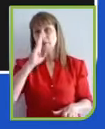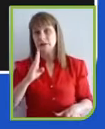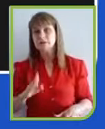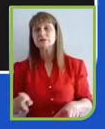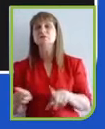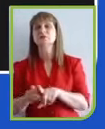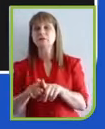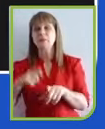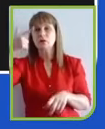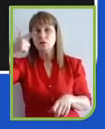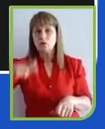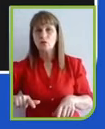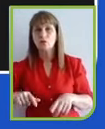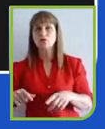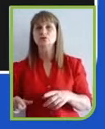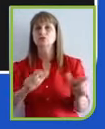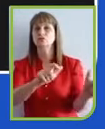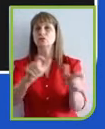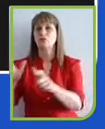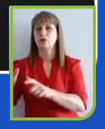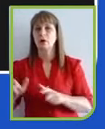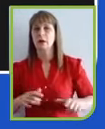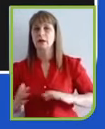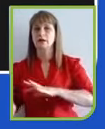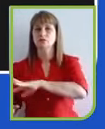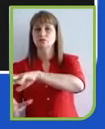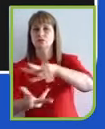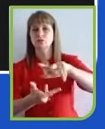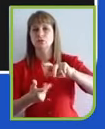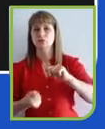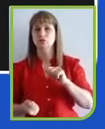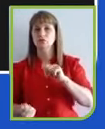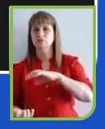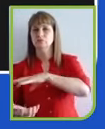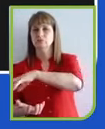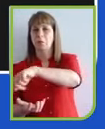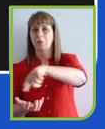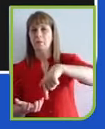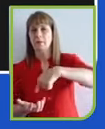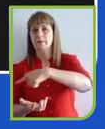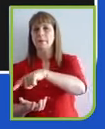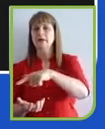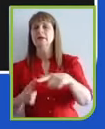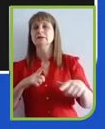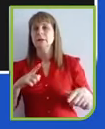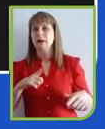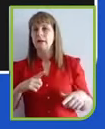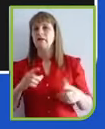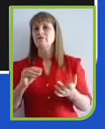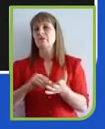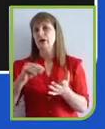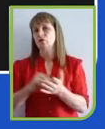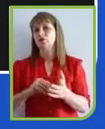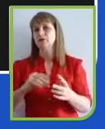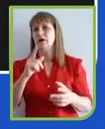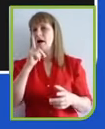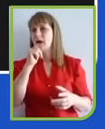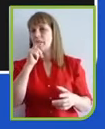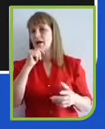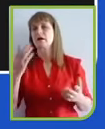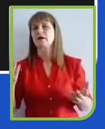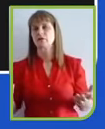A gente vai ver cada vez mais a inteligência artificial entrando em processos produtivos, especialmente na